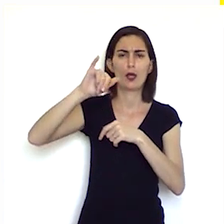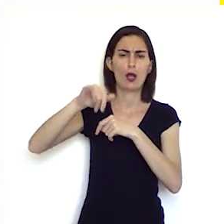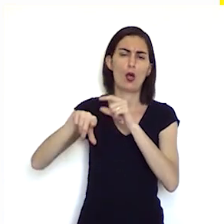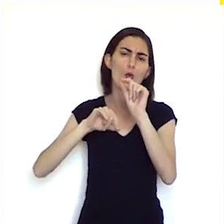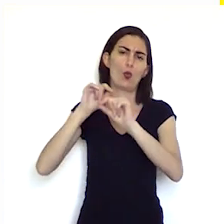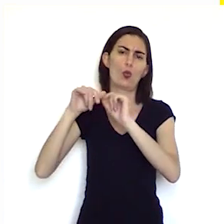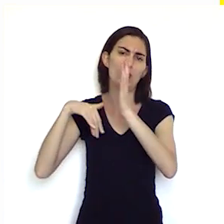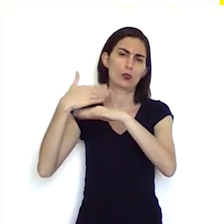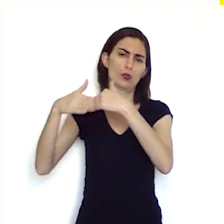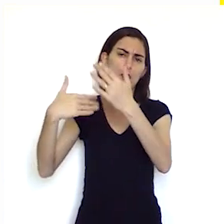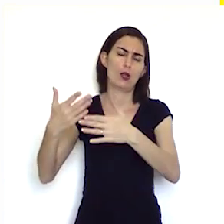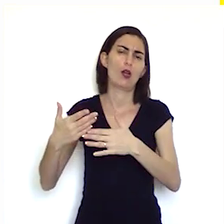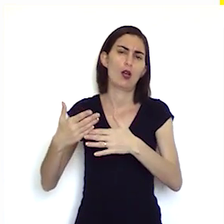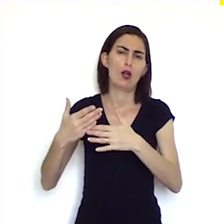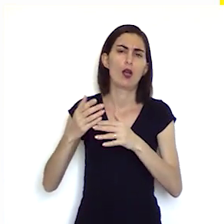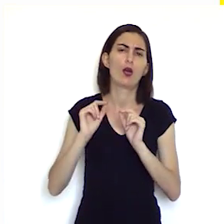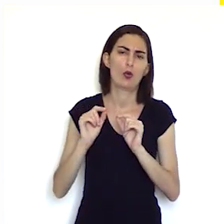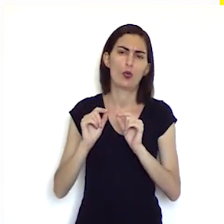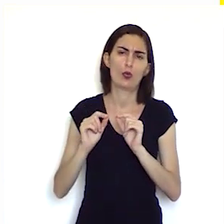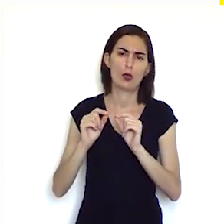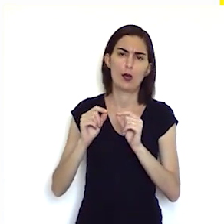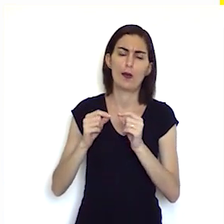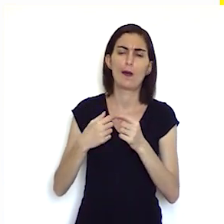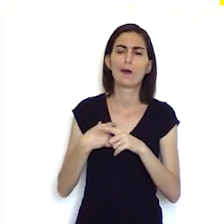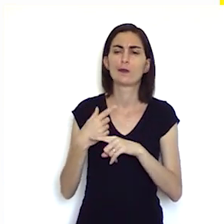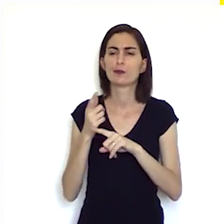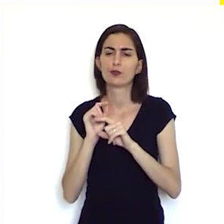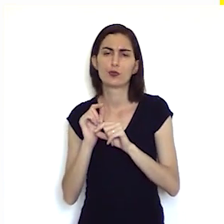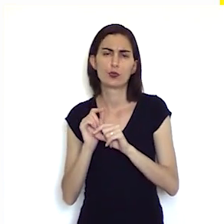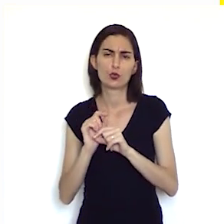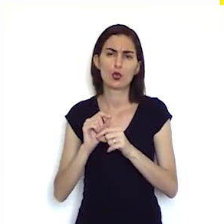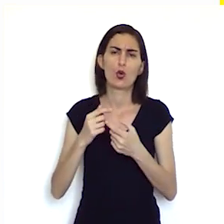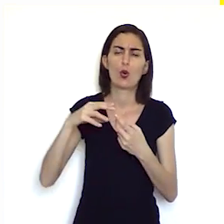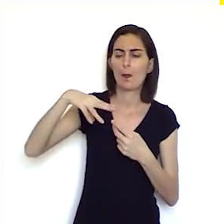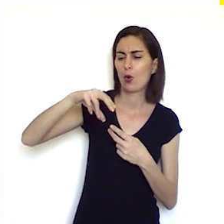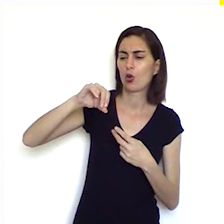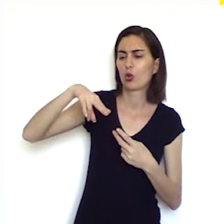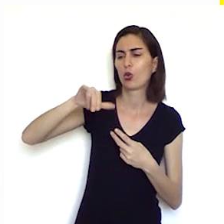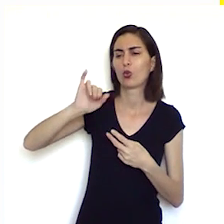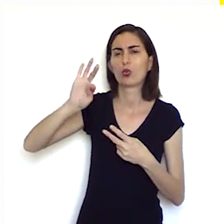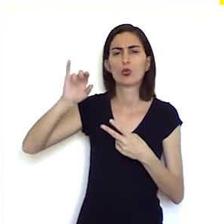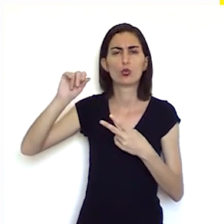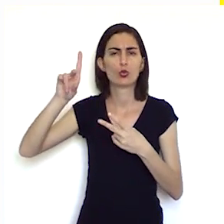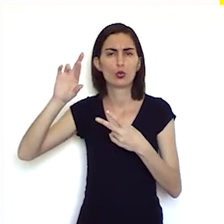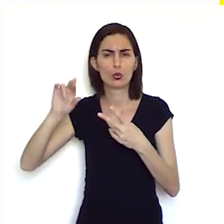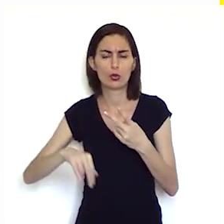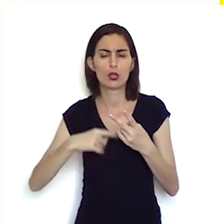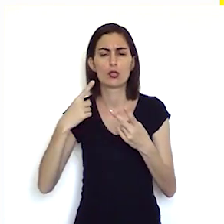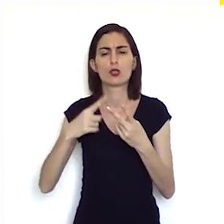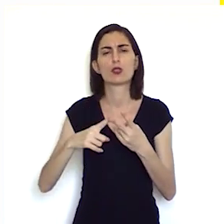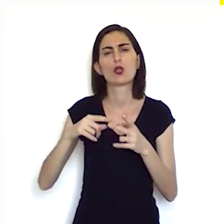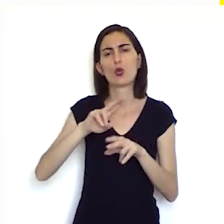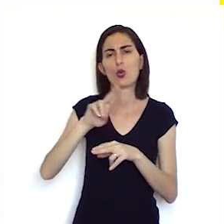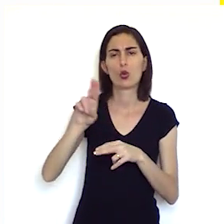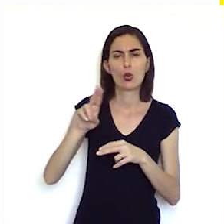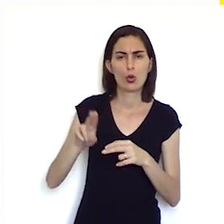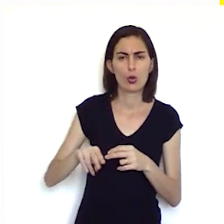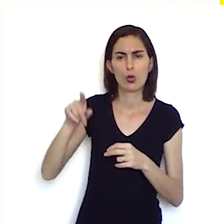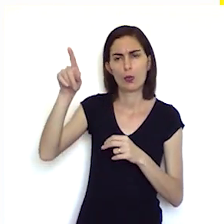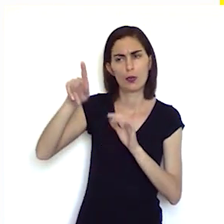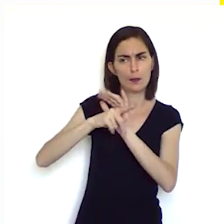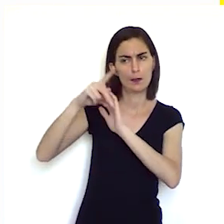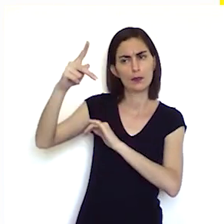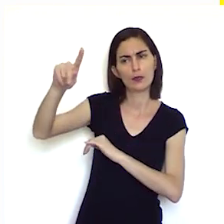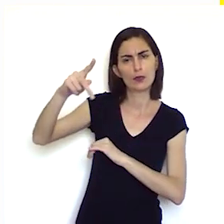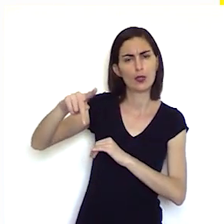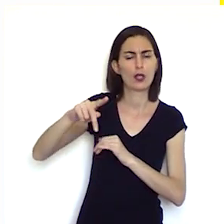desenvolveram uma colonização de exploração baseada na monocultura nas monoculturas que eram chamadas essas grandes